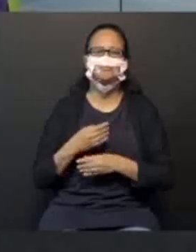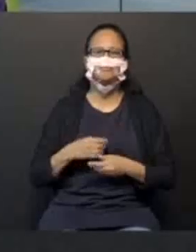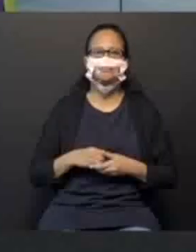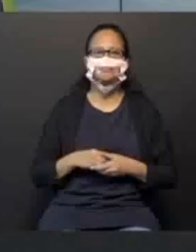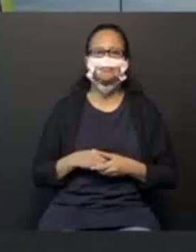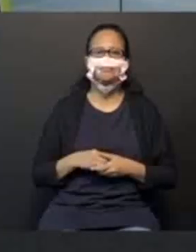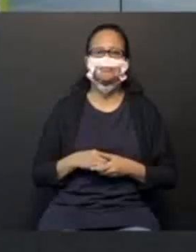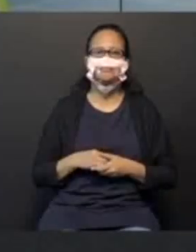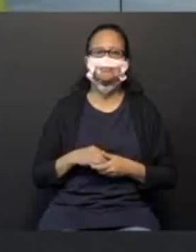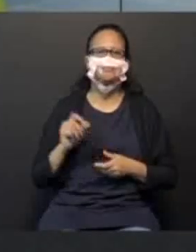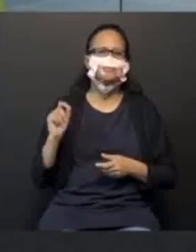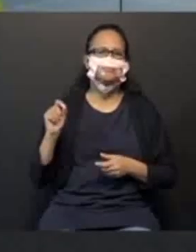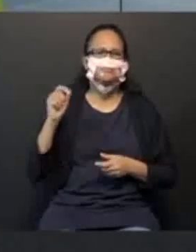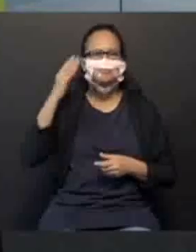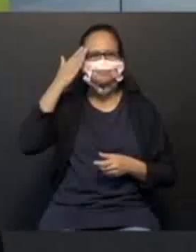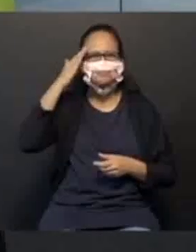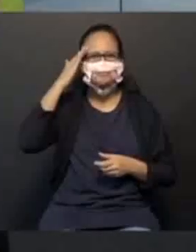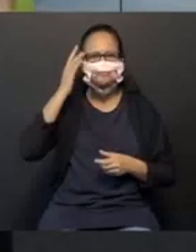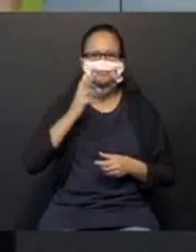Quem sabe responder?